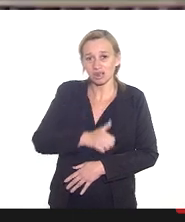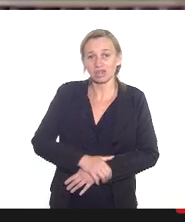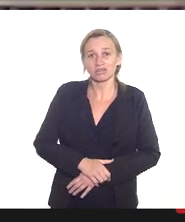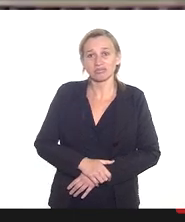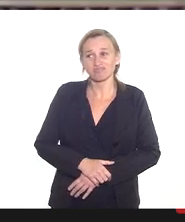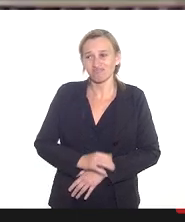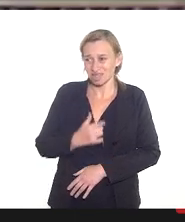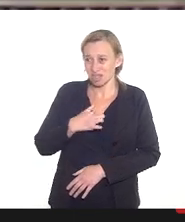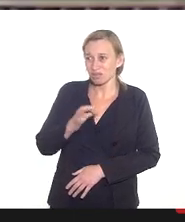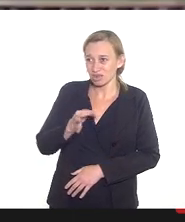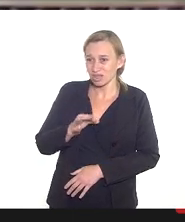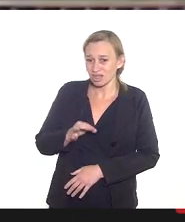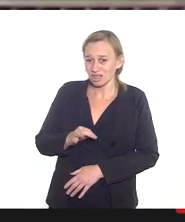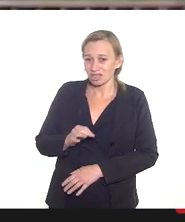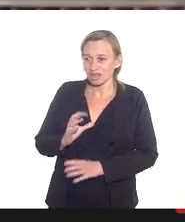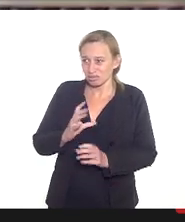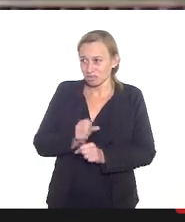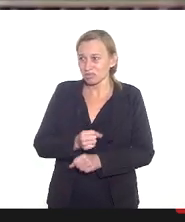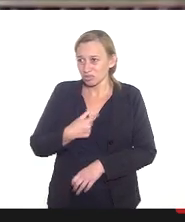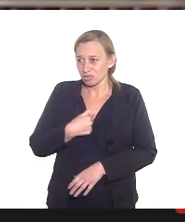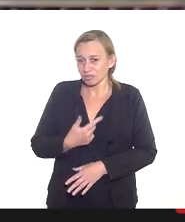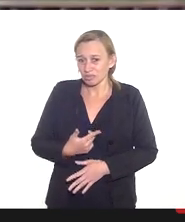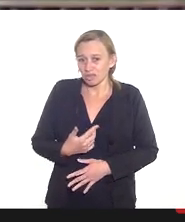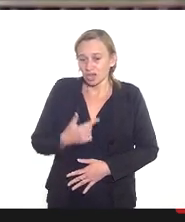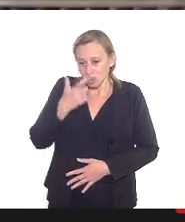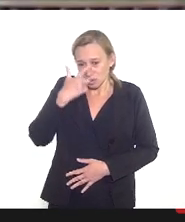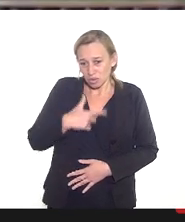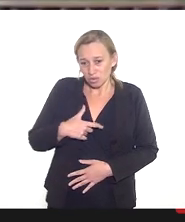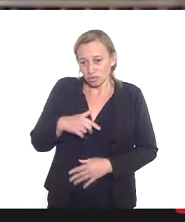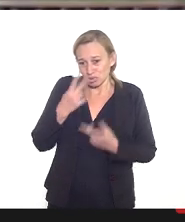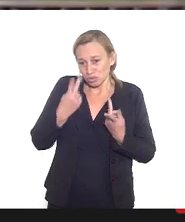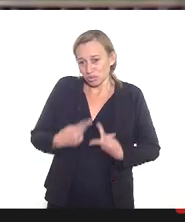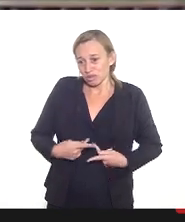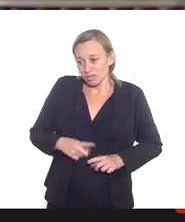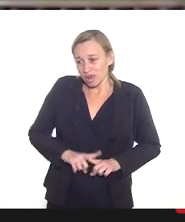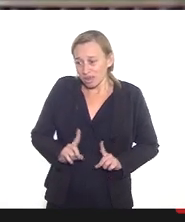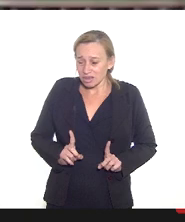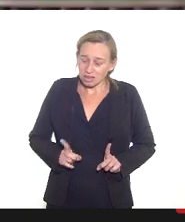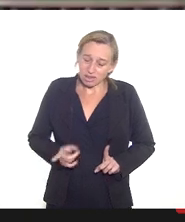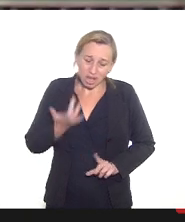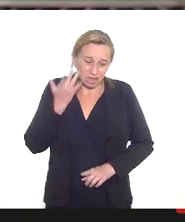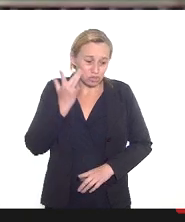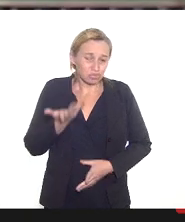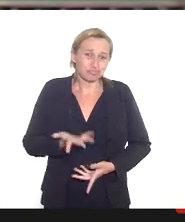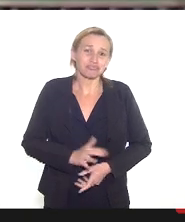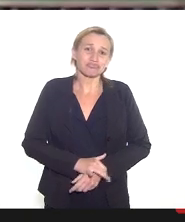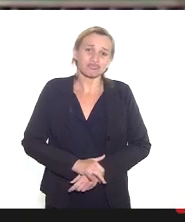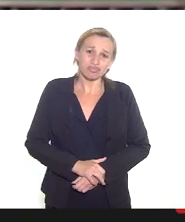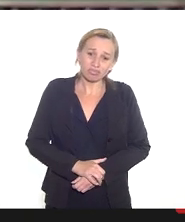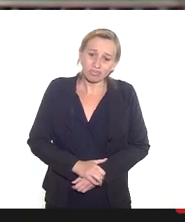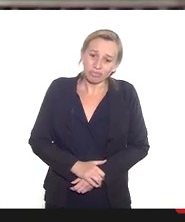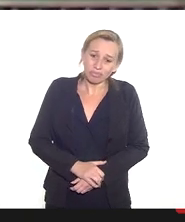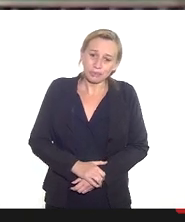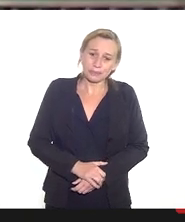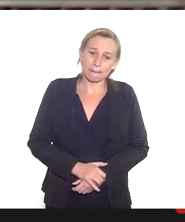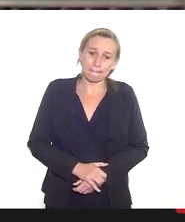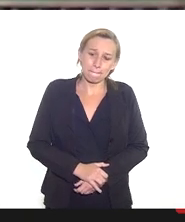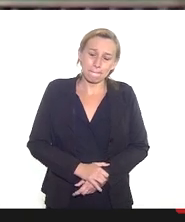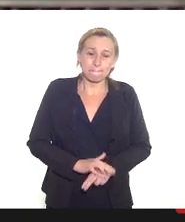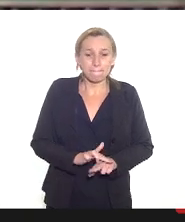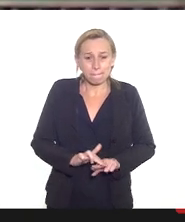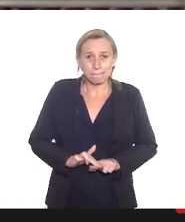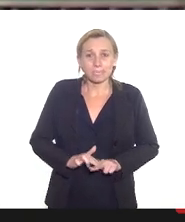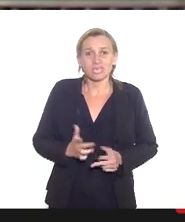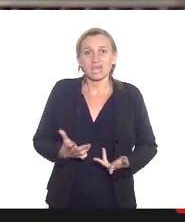certa na minha conta eu sou de humanas mas acho que é por isso